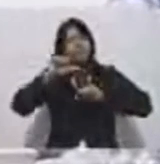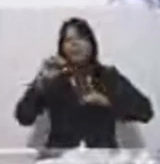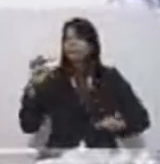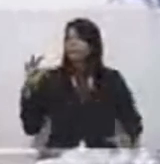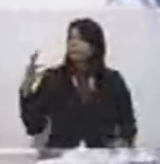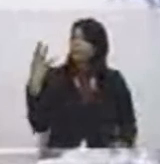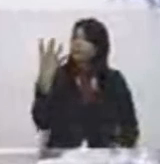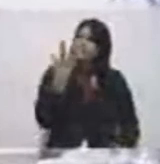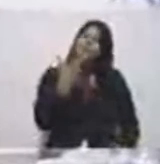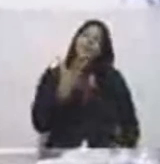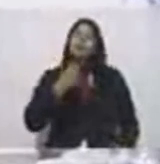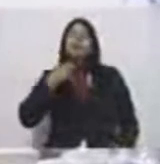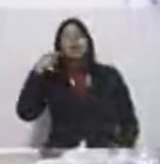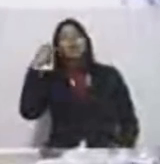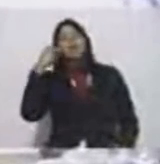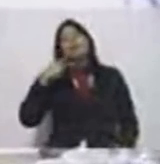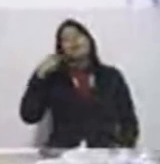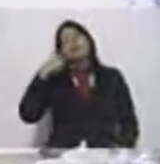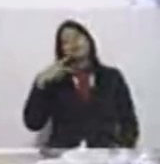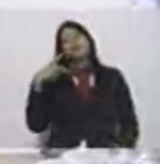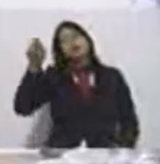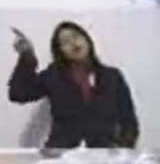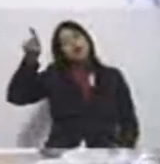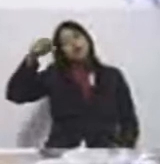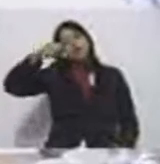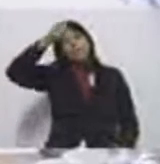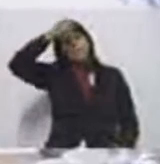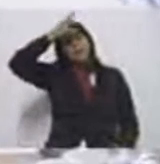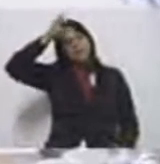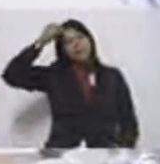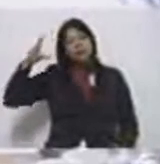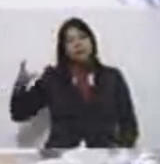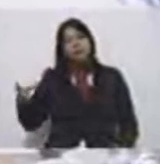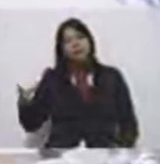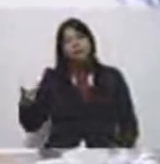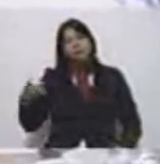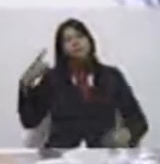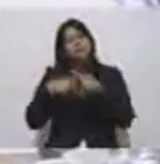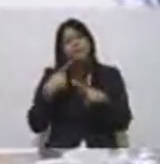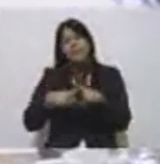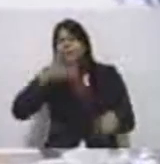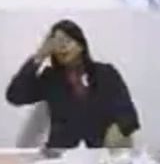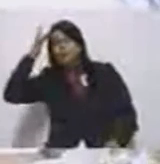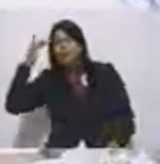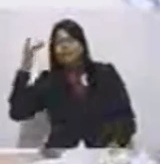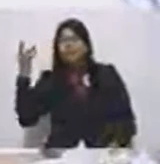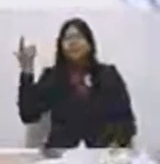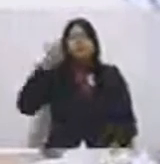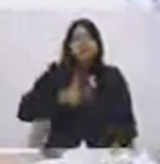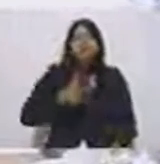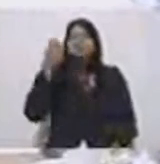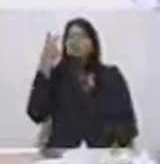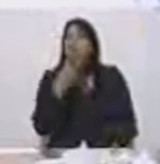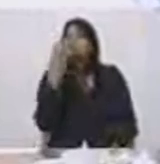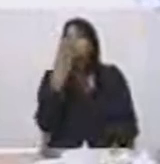estrutura política da nossa prefeitura. Não se pode mais admitir que funcionários que ganham dois, três mil reais